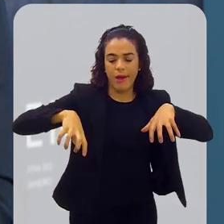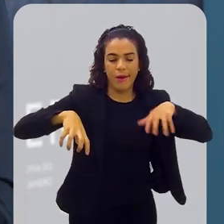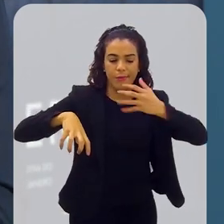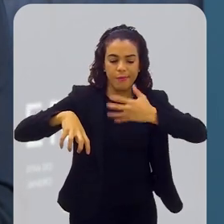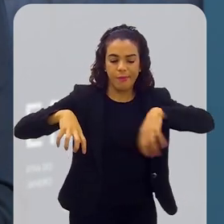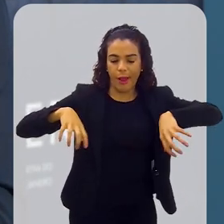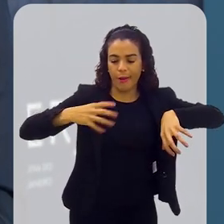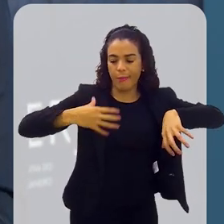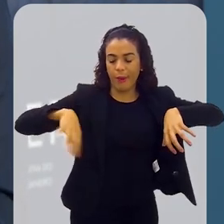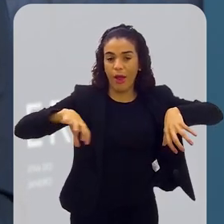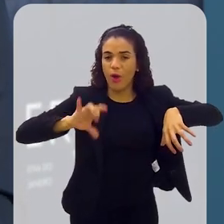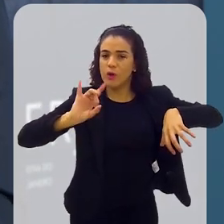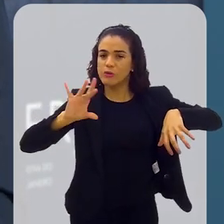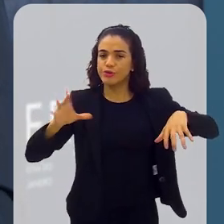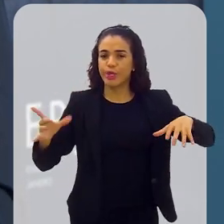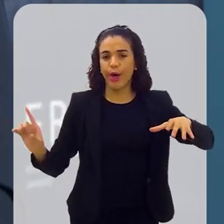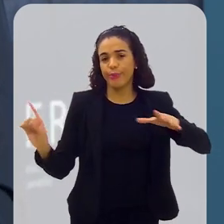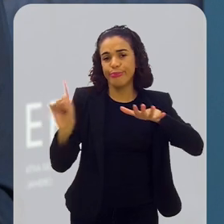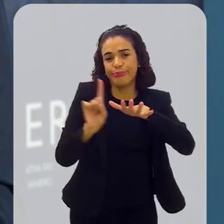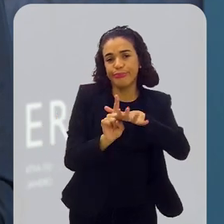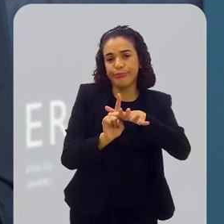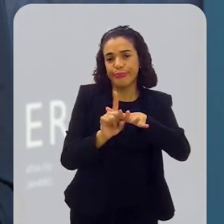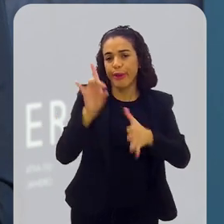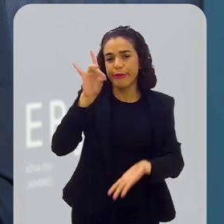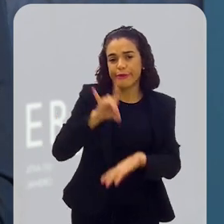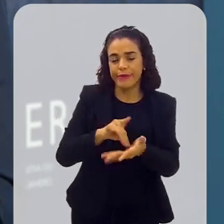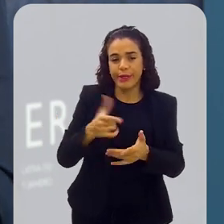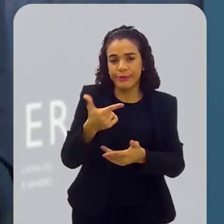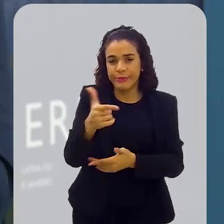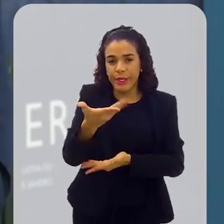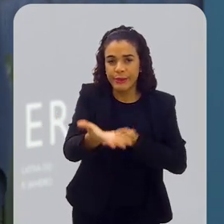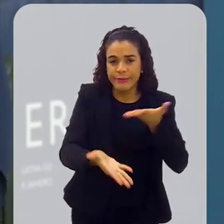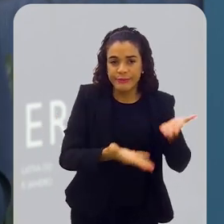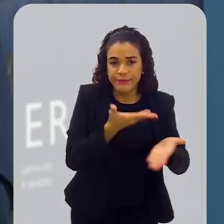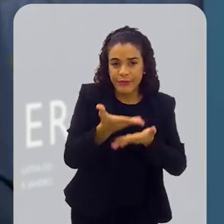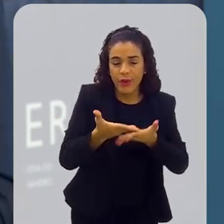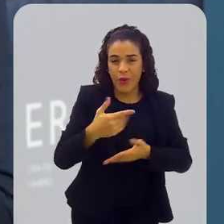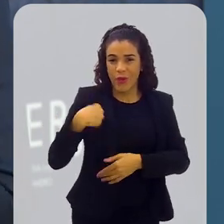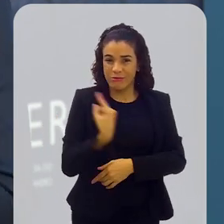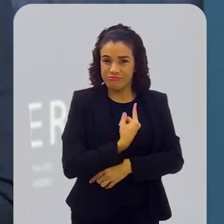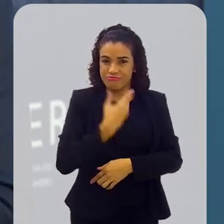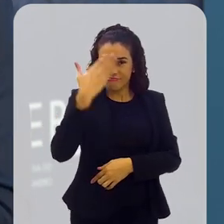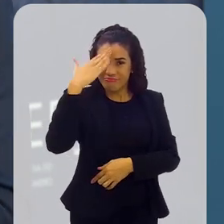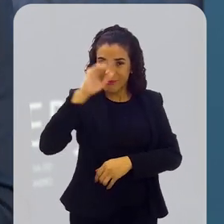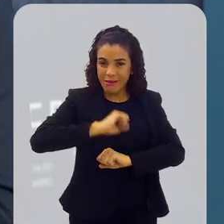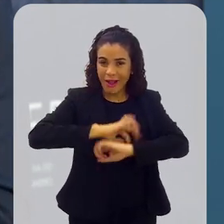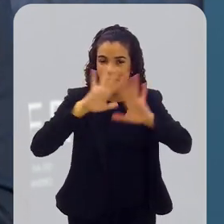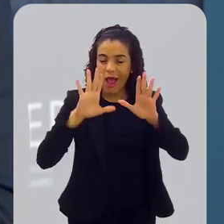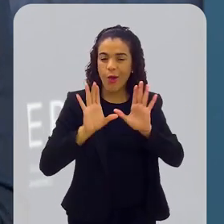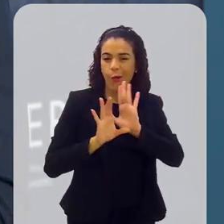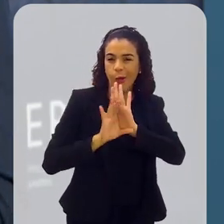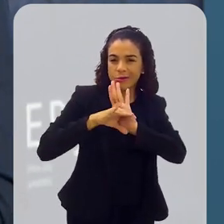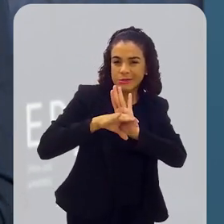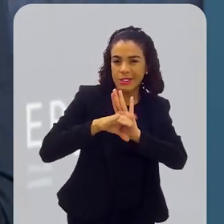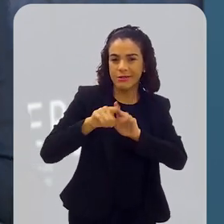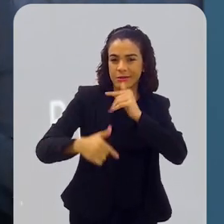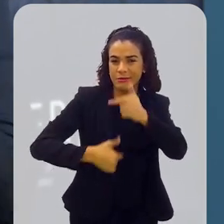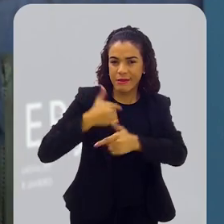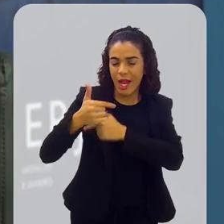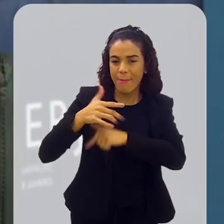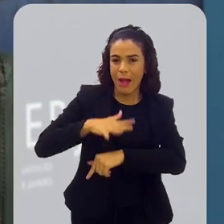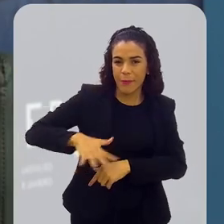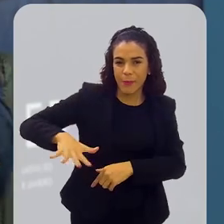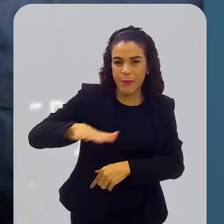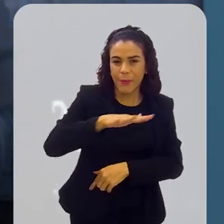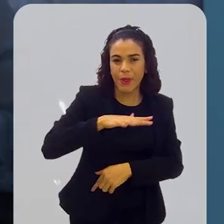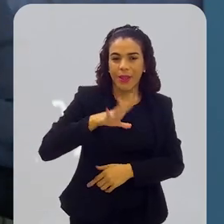ou de só manter integrado. E quando a gente entende esses conceitos e a gente trabalha esses conceitos em uma